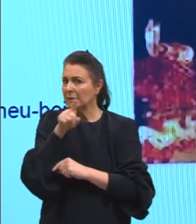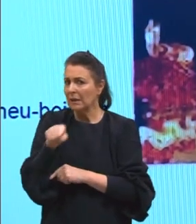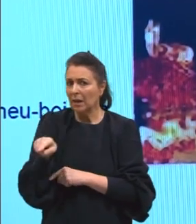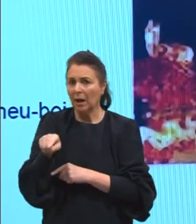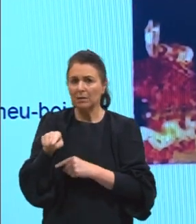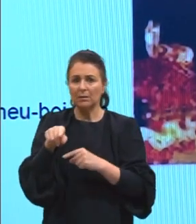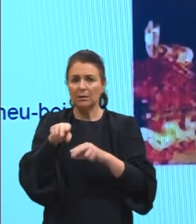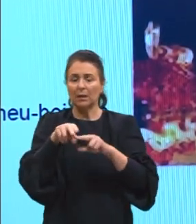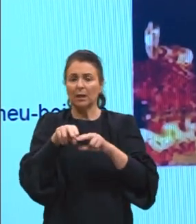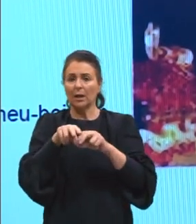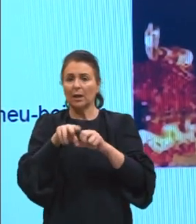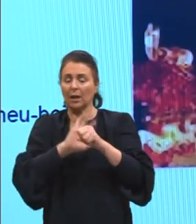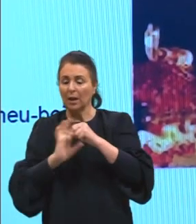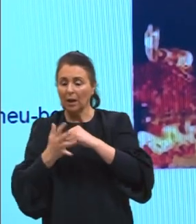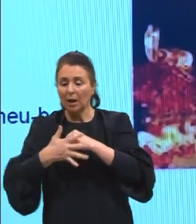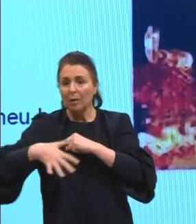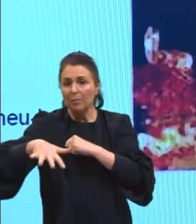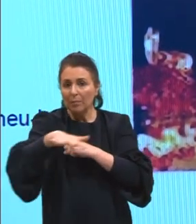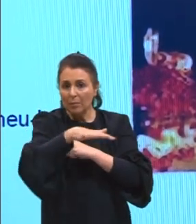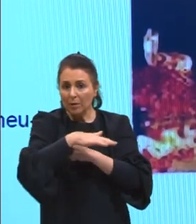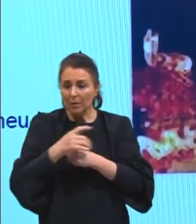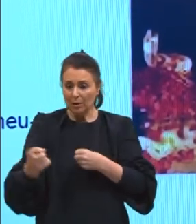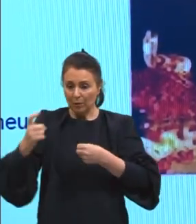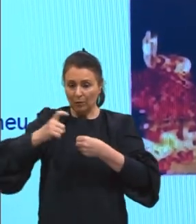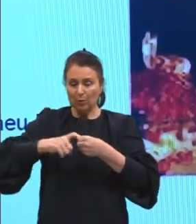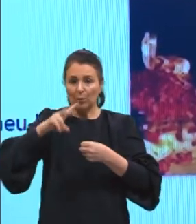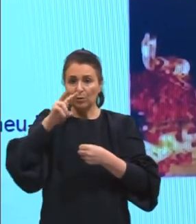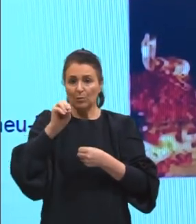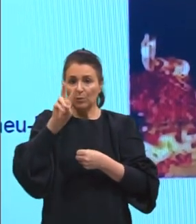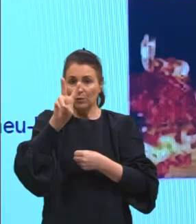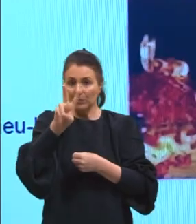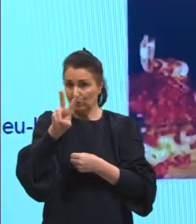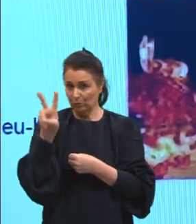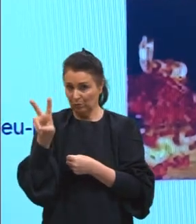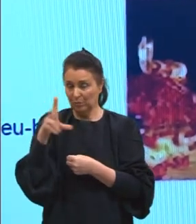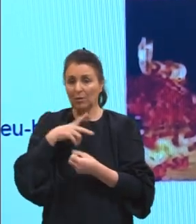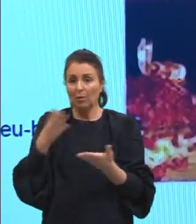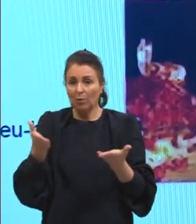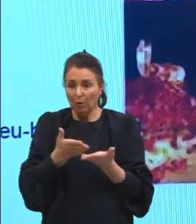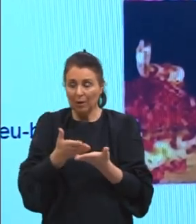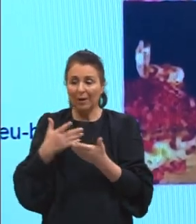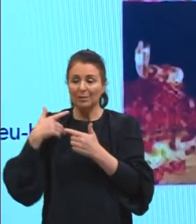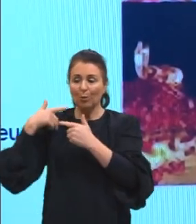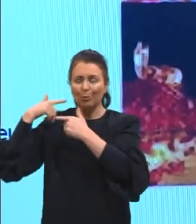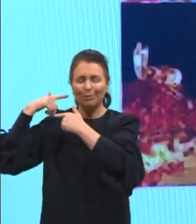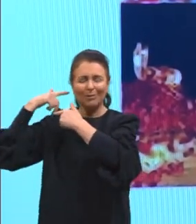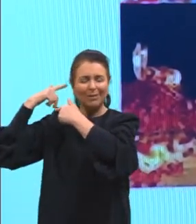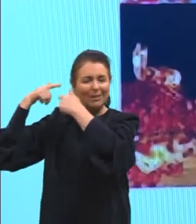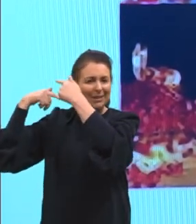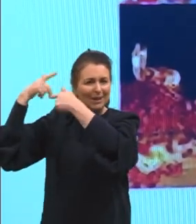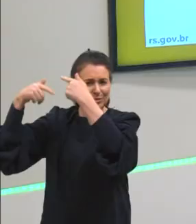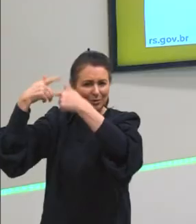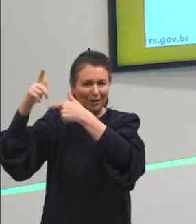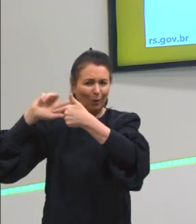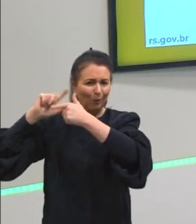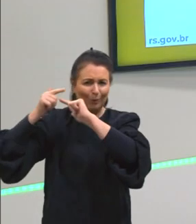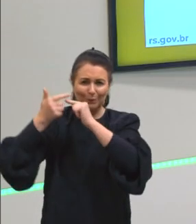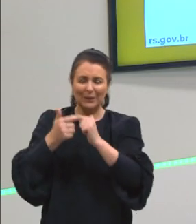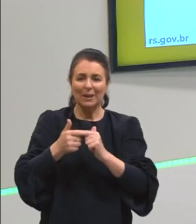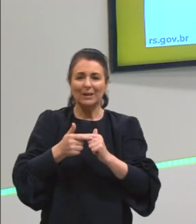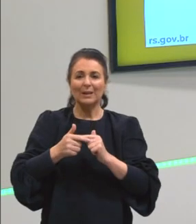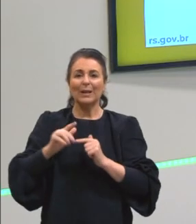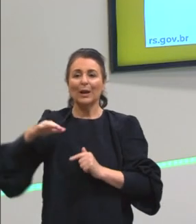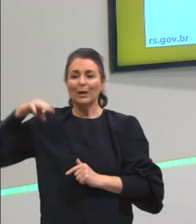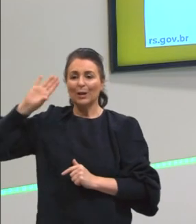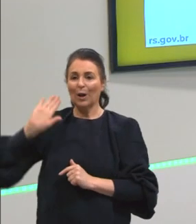nos períodos da pandemia, mas que voltam esse ano as festas tradicionais da região norte, Festa do Parintins, Boi Bumbá,